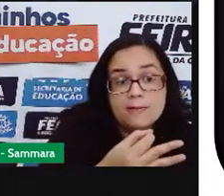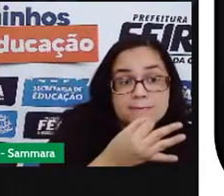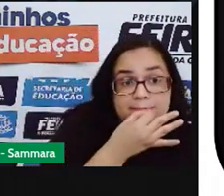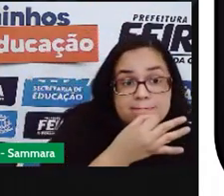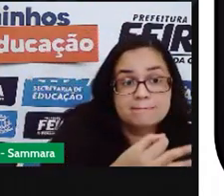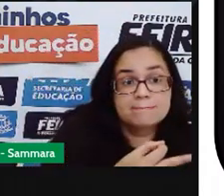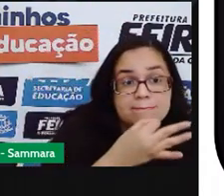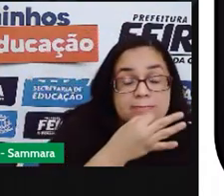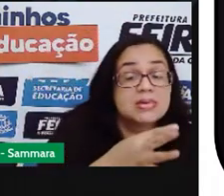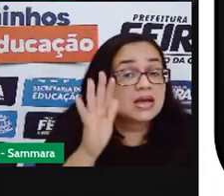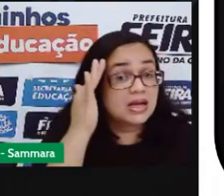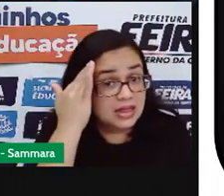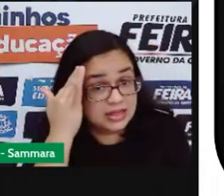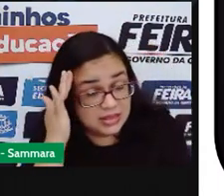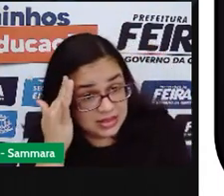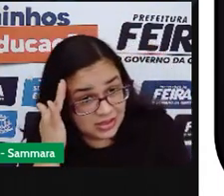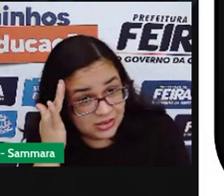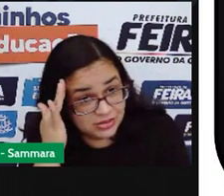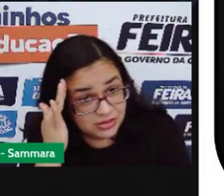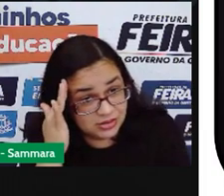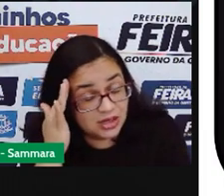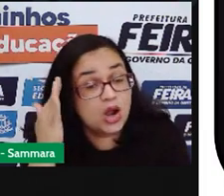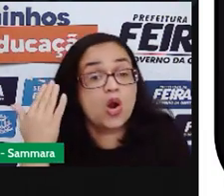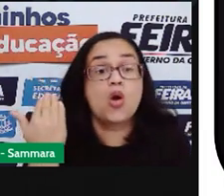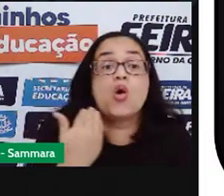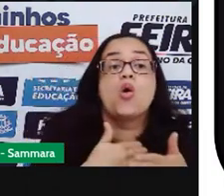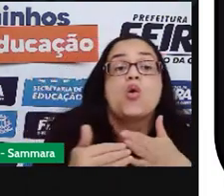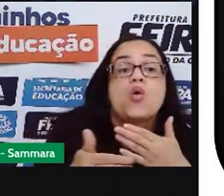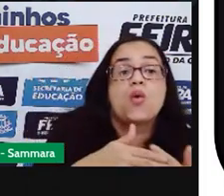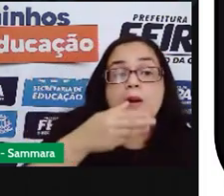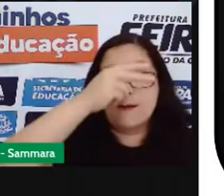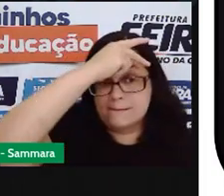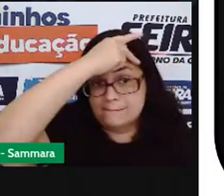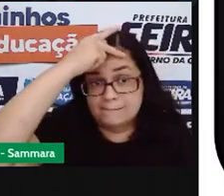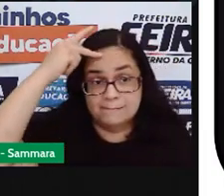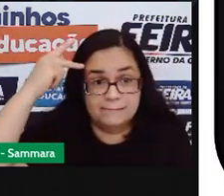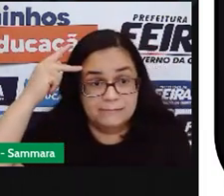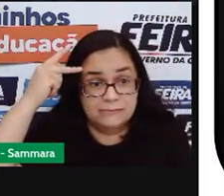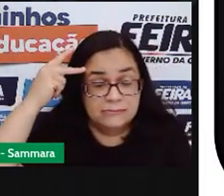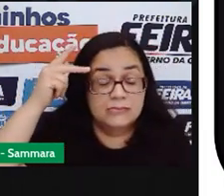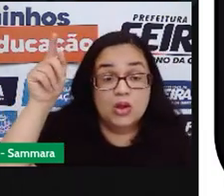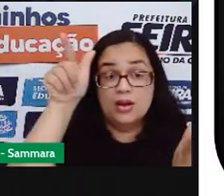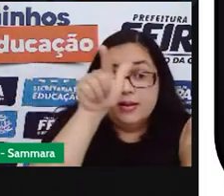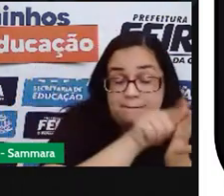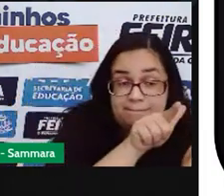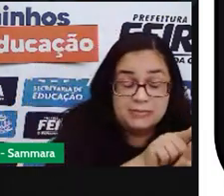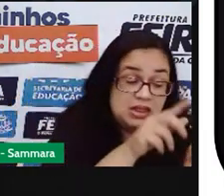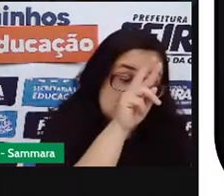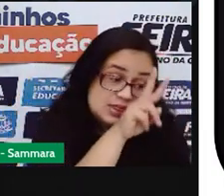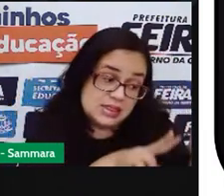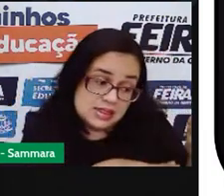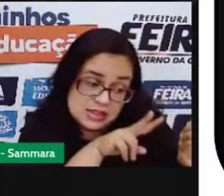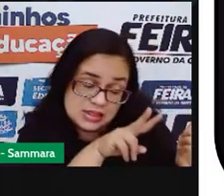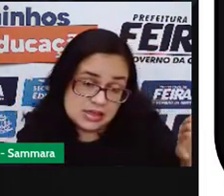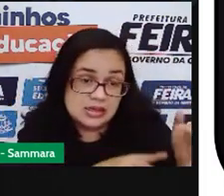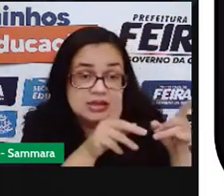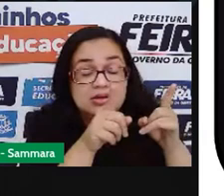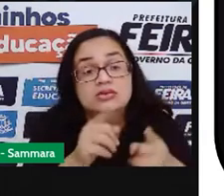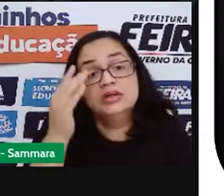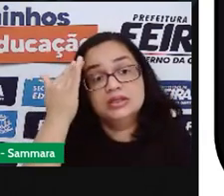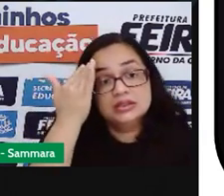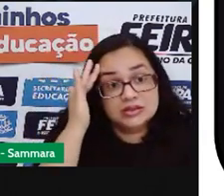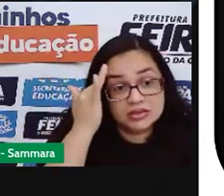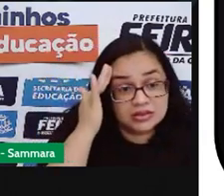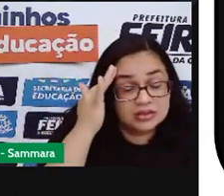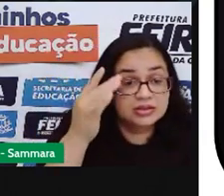e compreensíveis. Qualquer pessoa que pegar o panfleto para ler vai entender